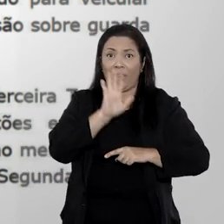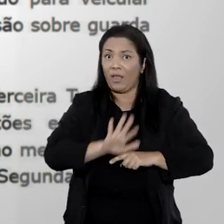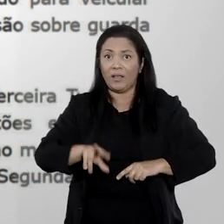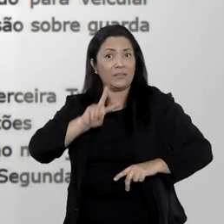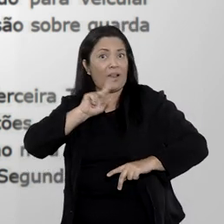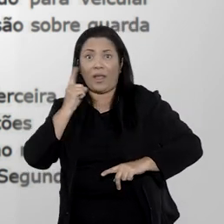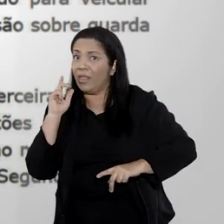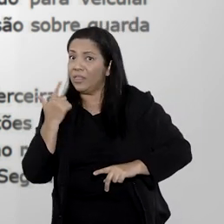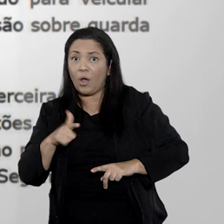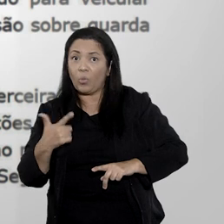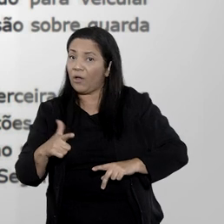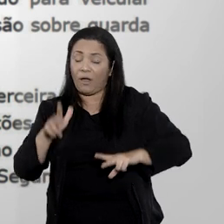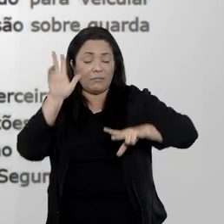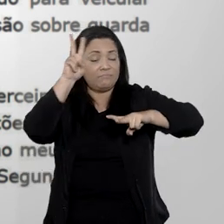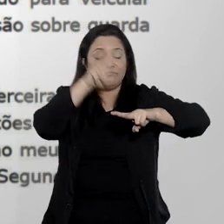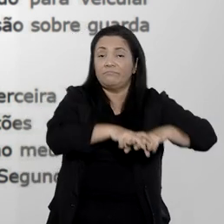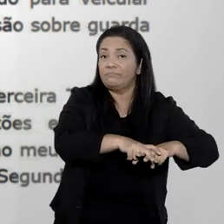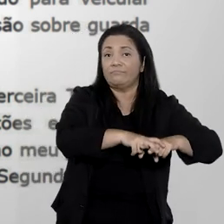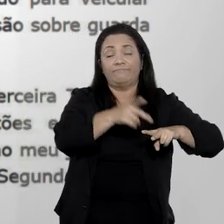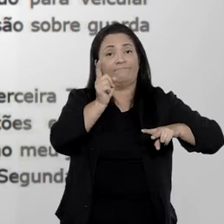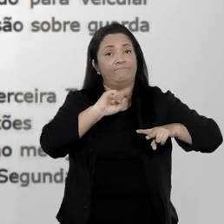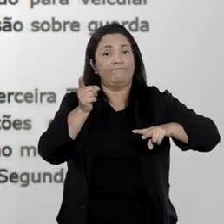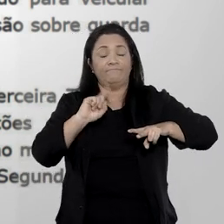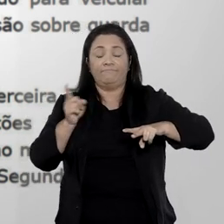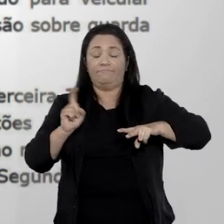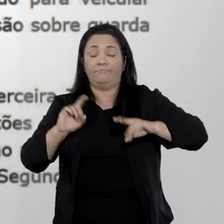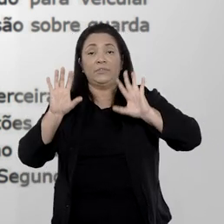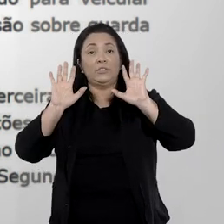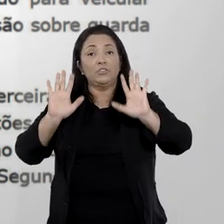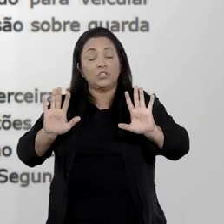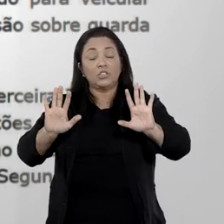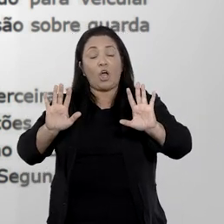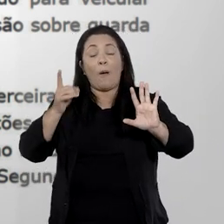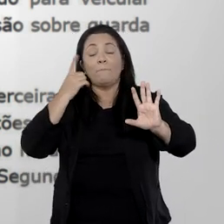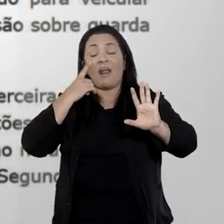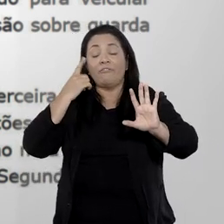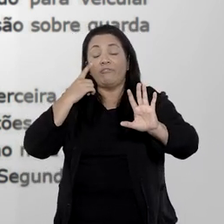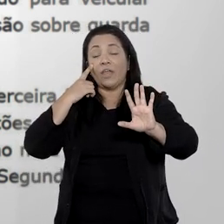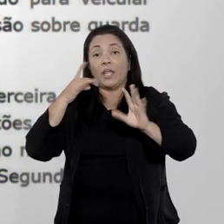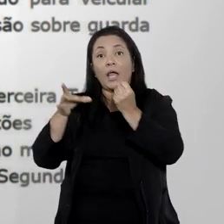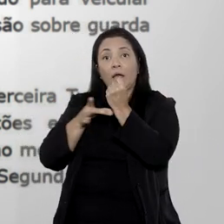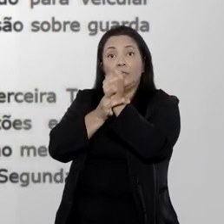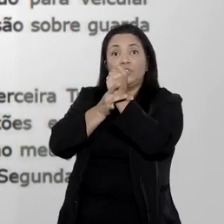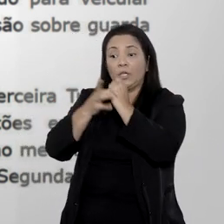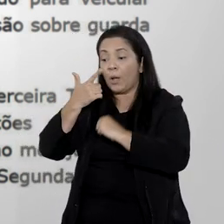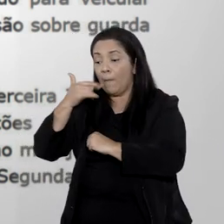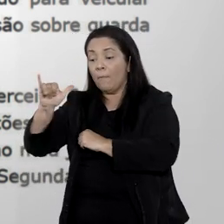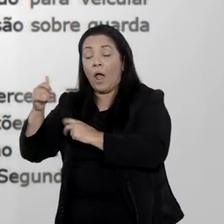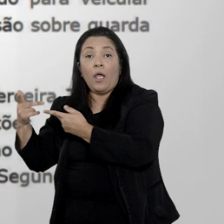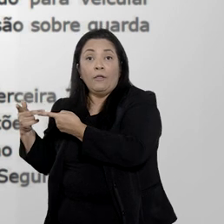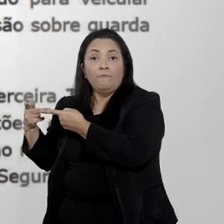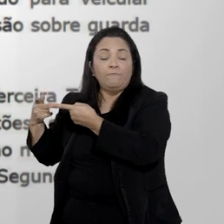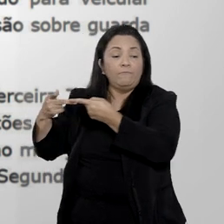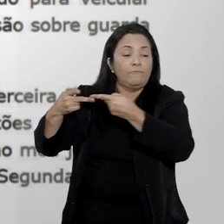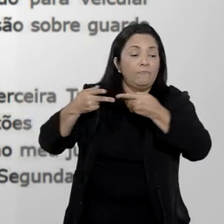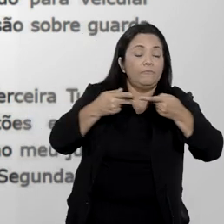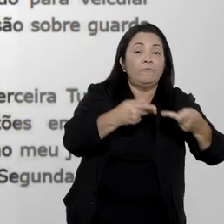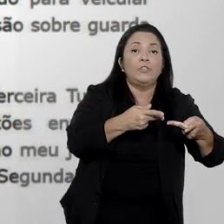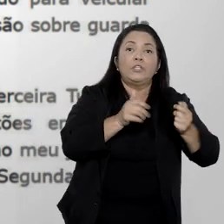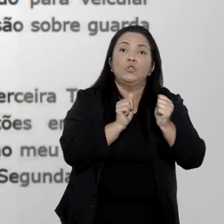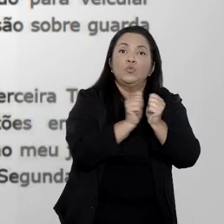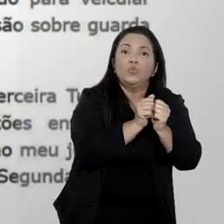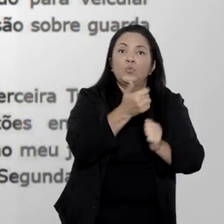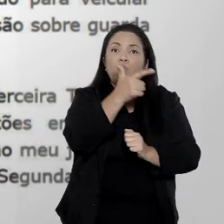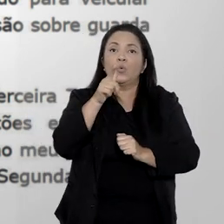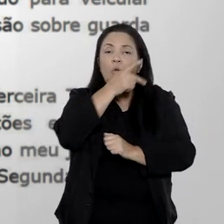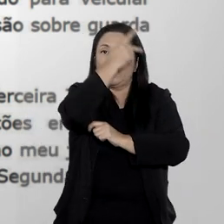ou em situação de abrigamento institucional, tendo havido tão somente o sobrestamento da visitação paterna em tutela de urgência a